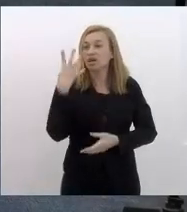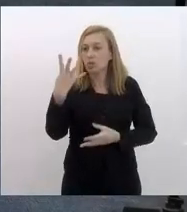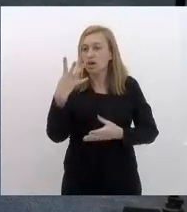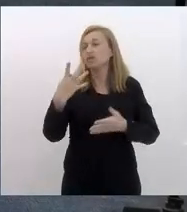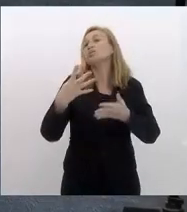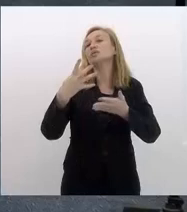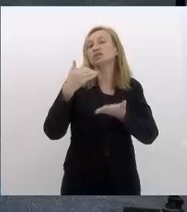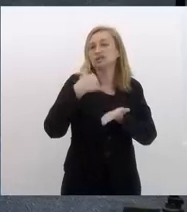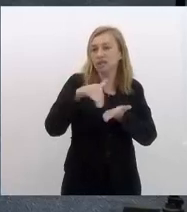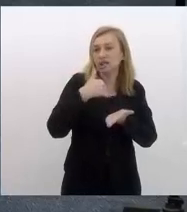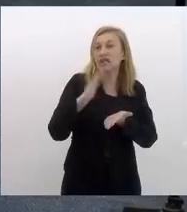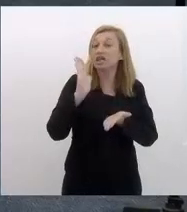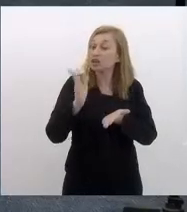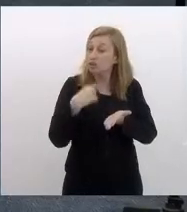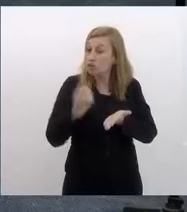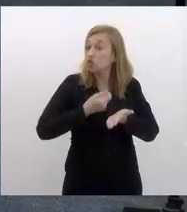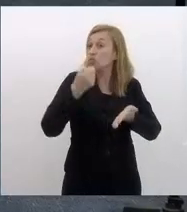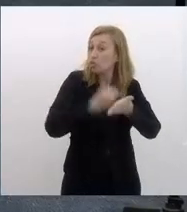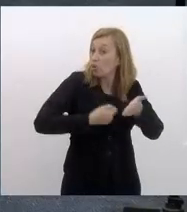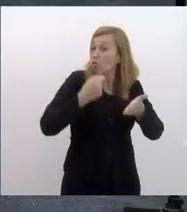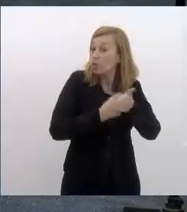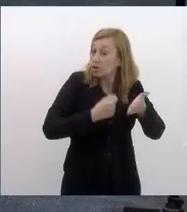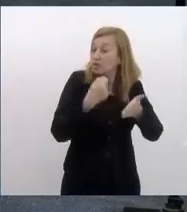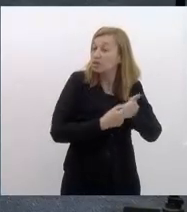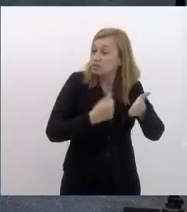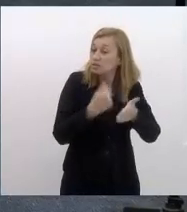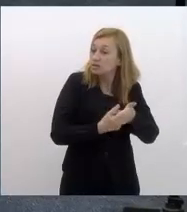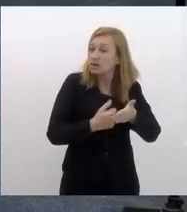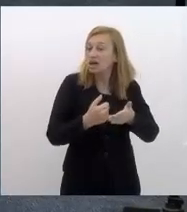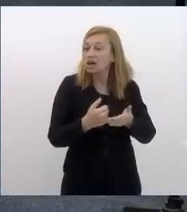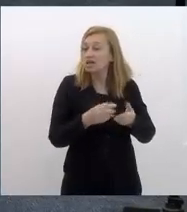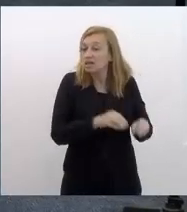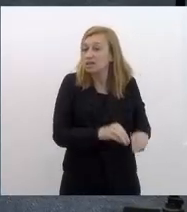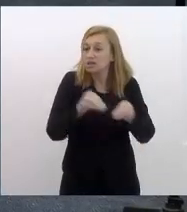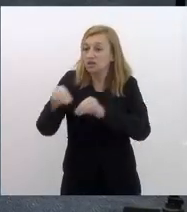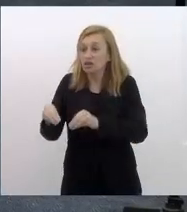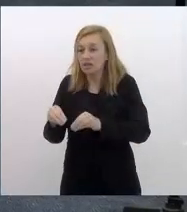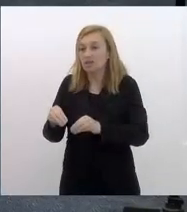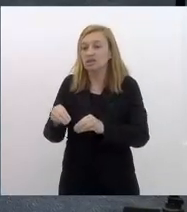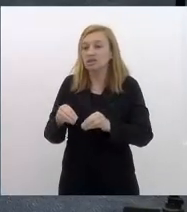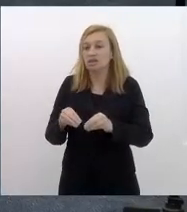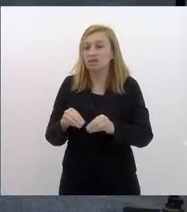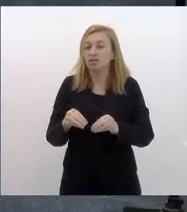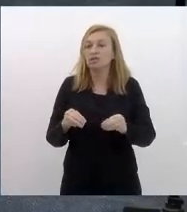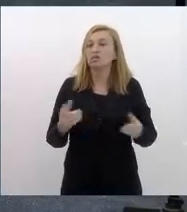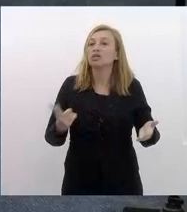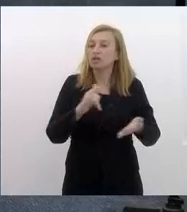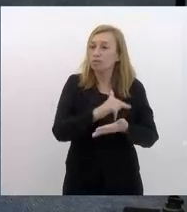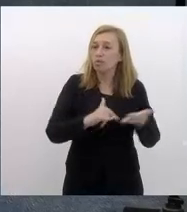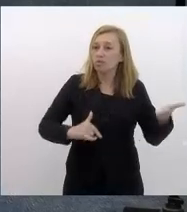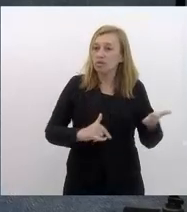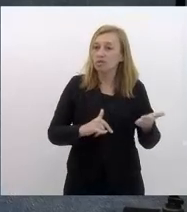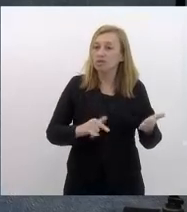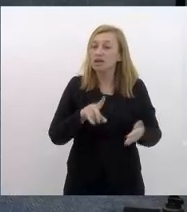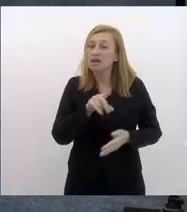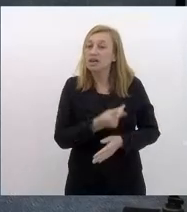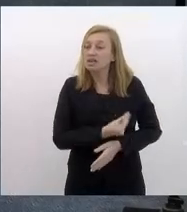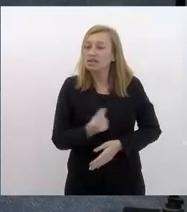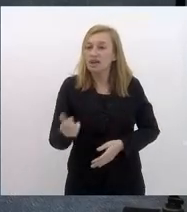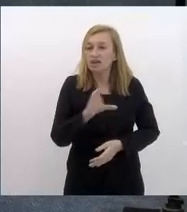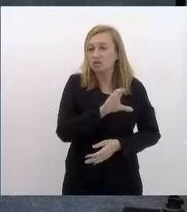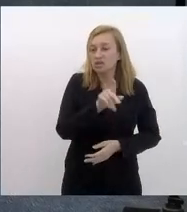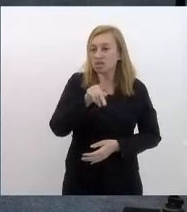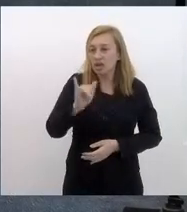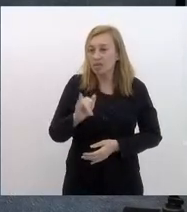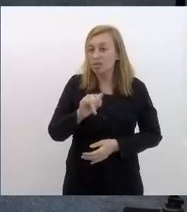cobrando essa transferência do arquivo para que saia do CIEP e vá para outro lugar na verdade a cobrança começou